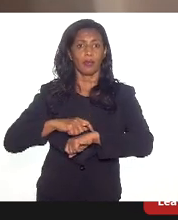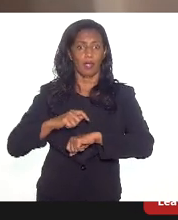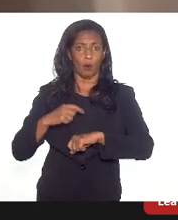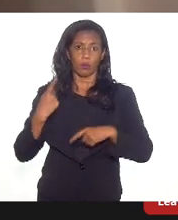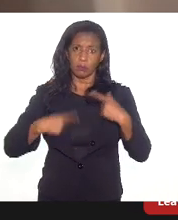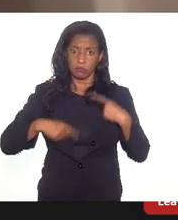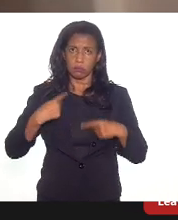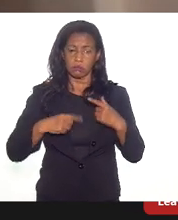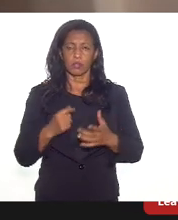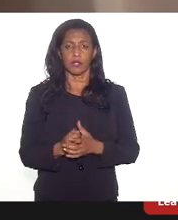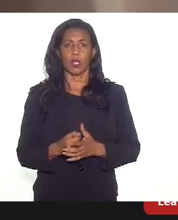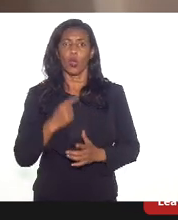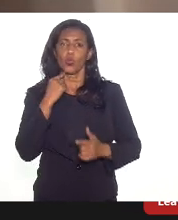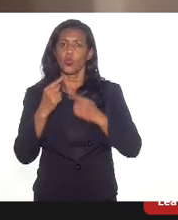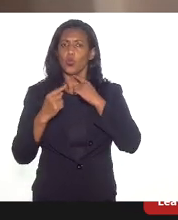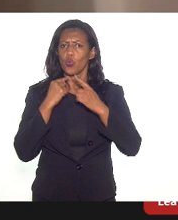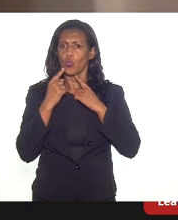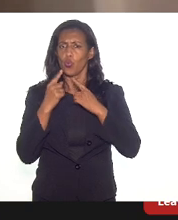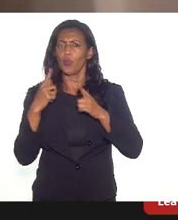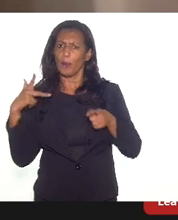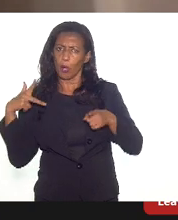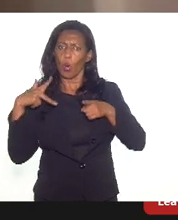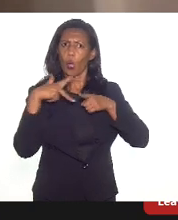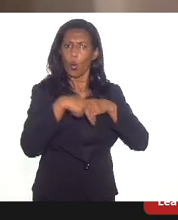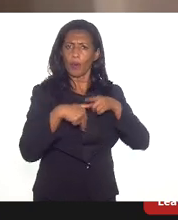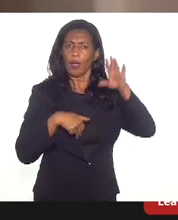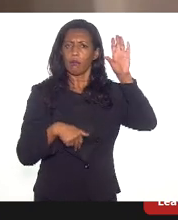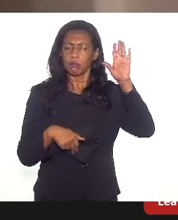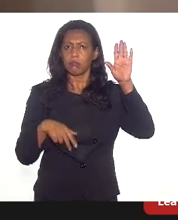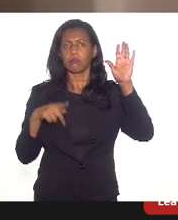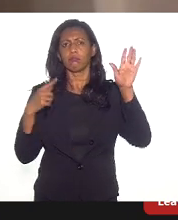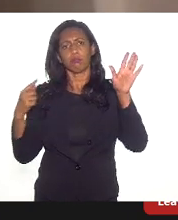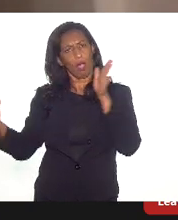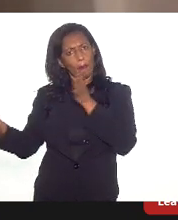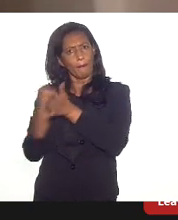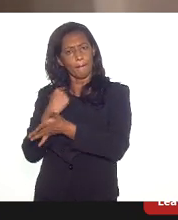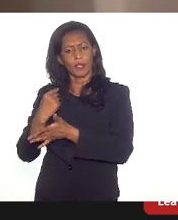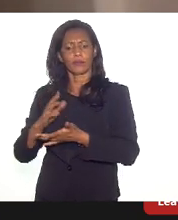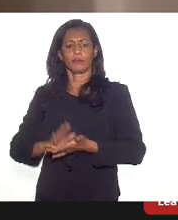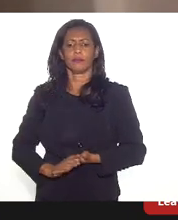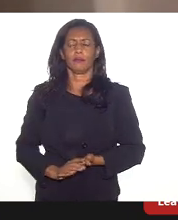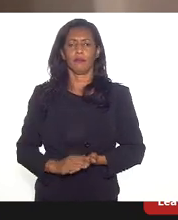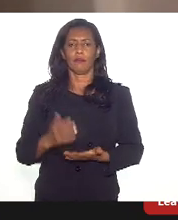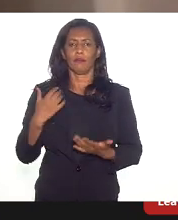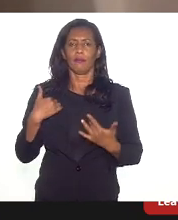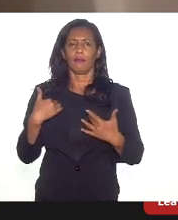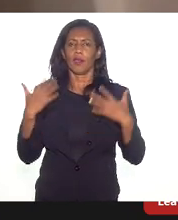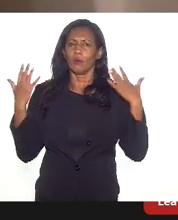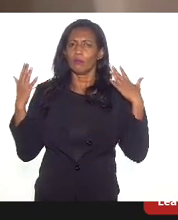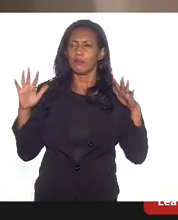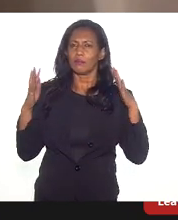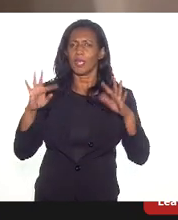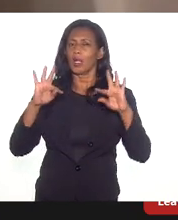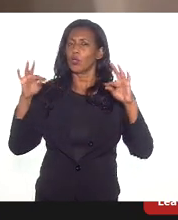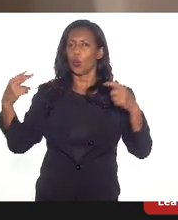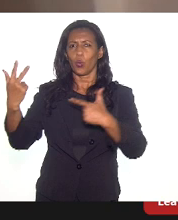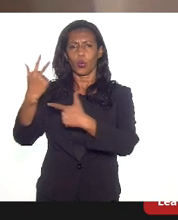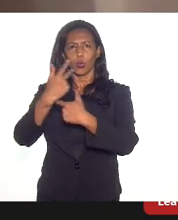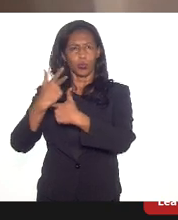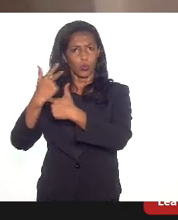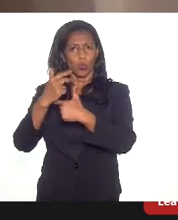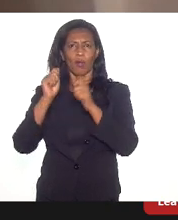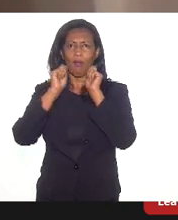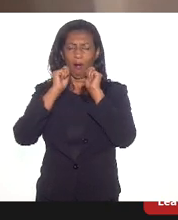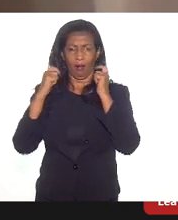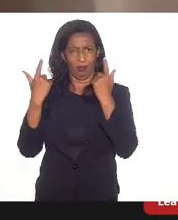alguma dúvida aí no meio do caminho pode perguntar, agradecer de novo, saudar todos que estão nos assistindo também, a TV